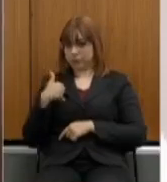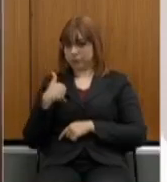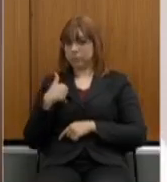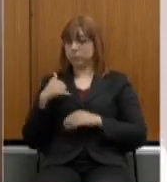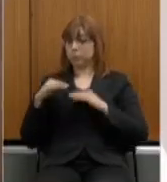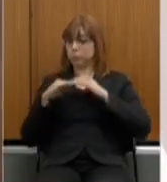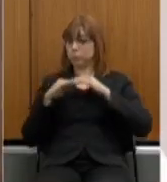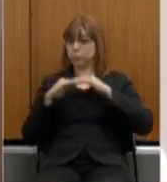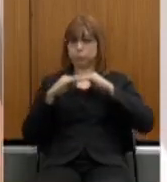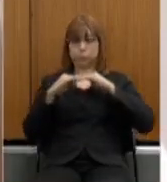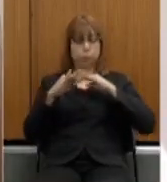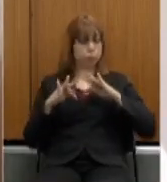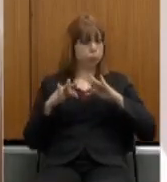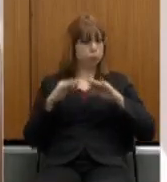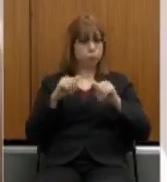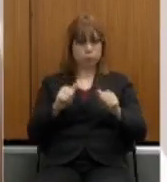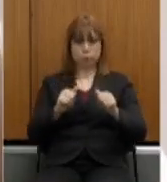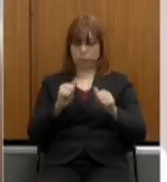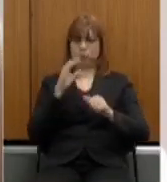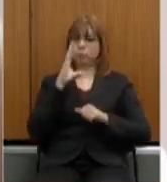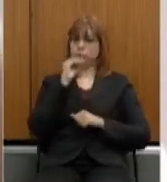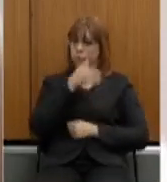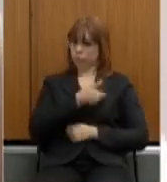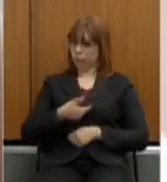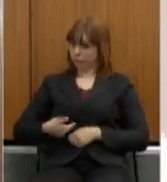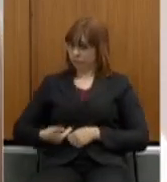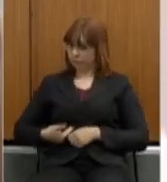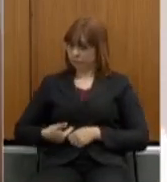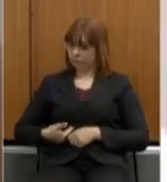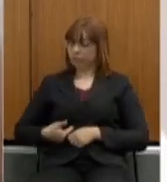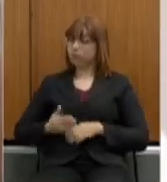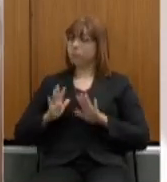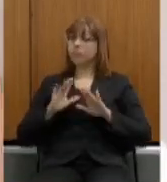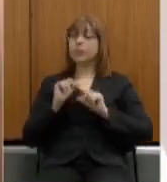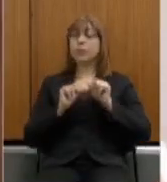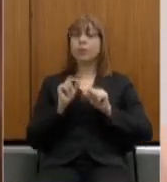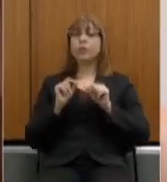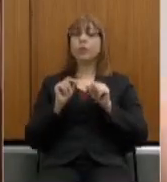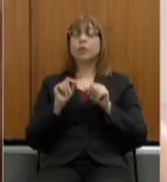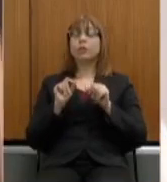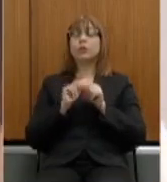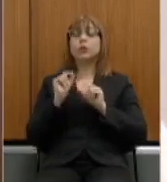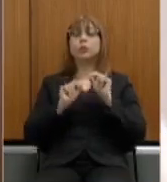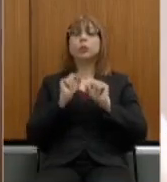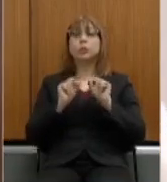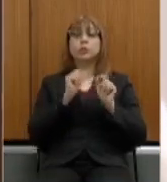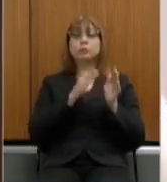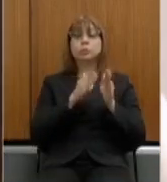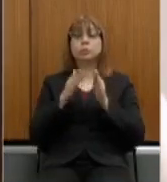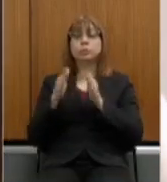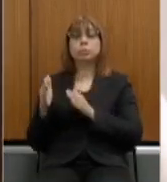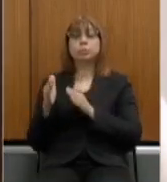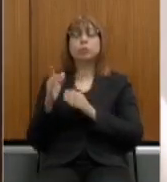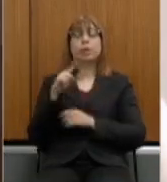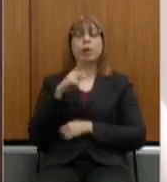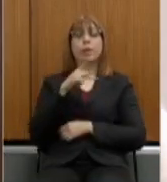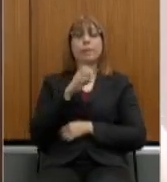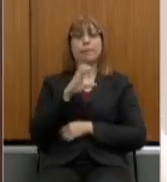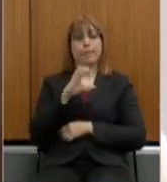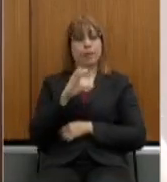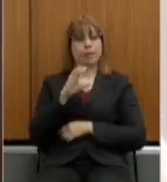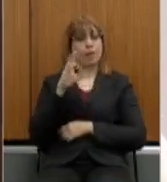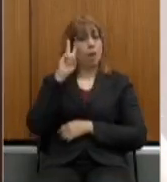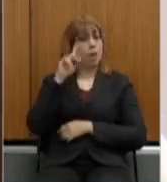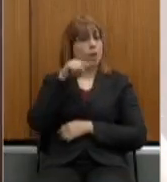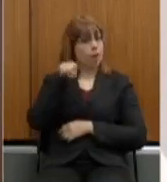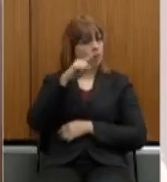todos os entes federativos, de todos os servidores públicos. O que foi feito ao longo da PEC? E também é muito interessante eu relembrar um pouquinho